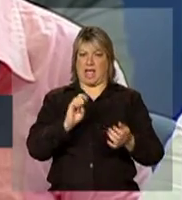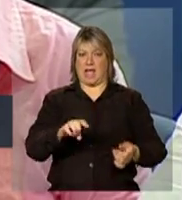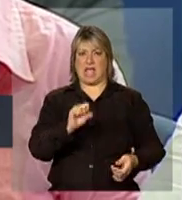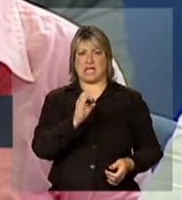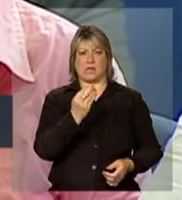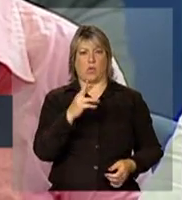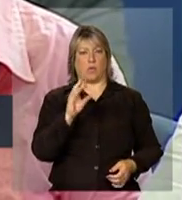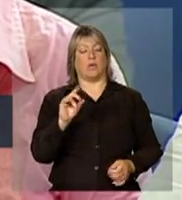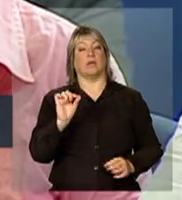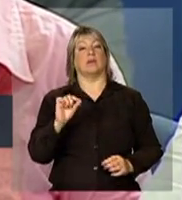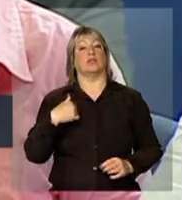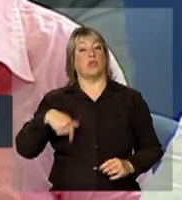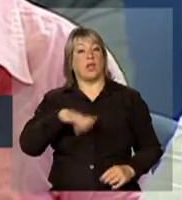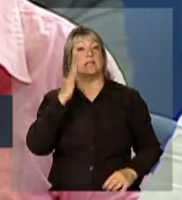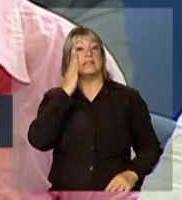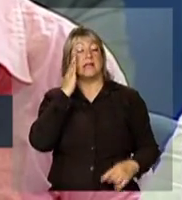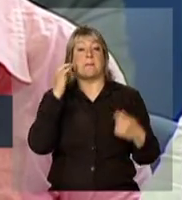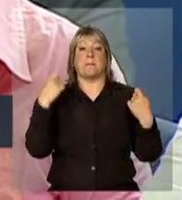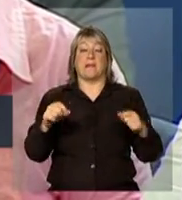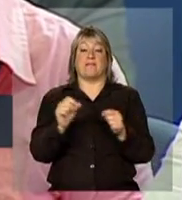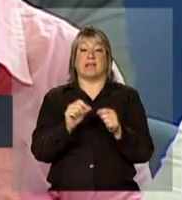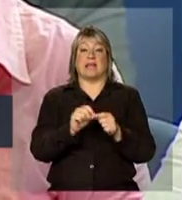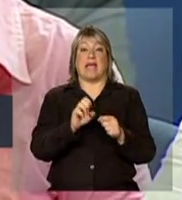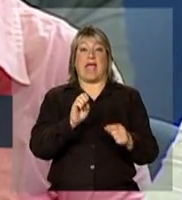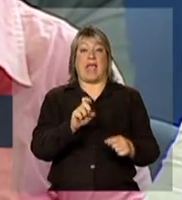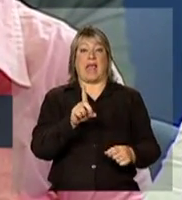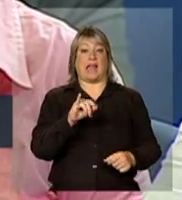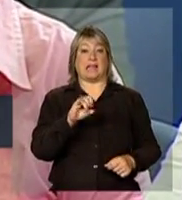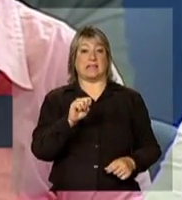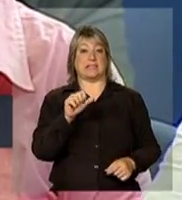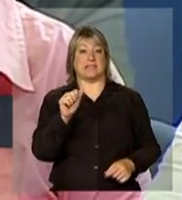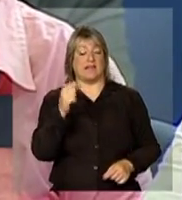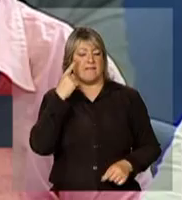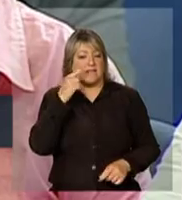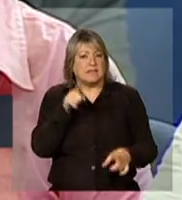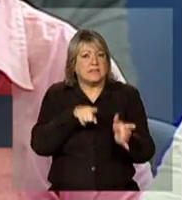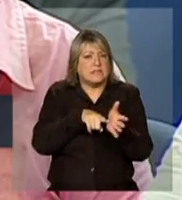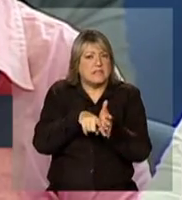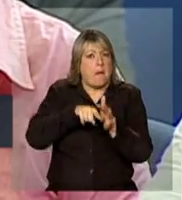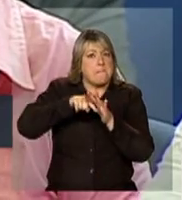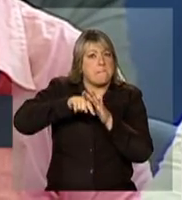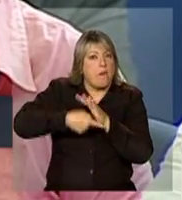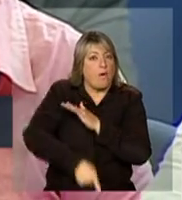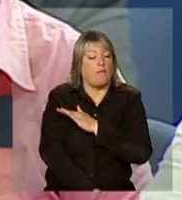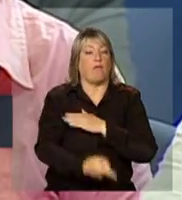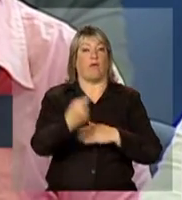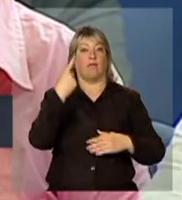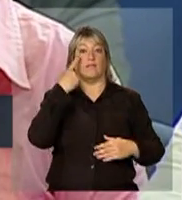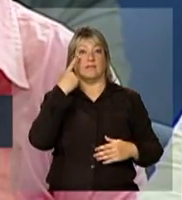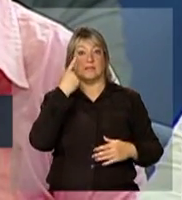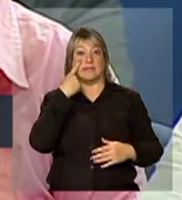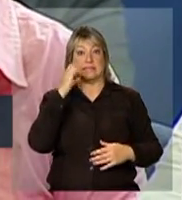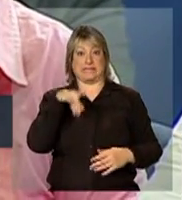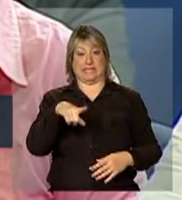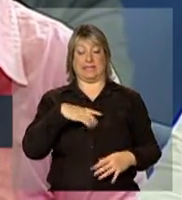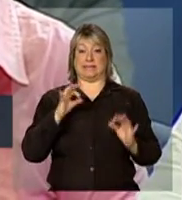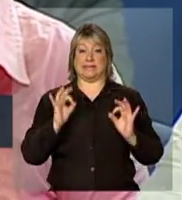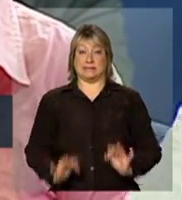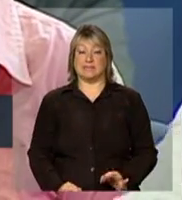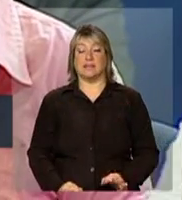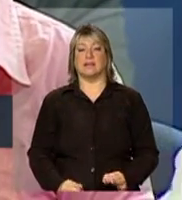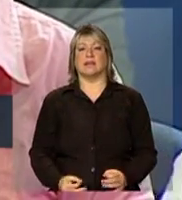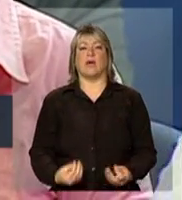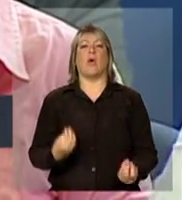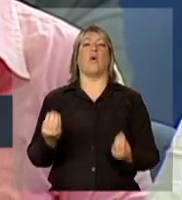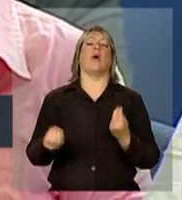cargas virais é preciso fazer o ELISA para constatar se a pessoa de fato tem, se esse teste é eficaz e de